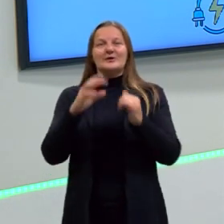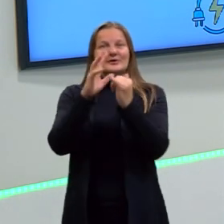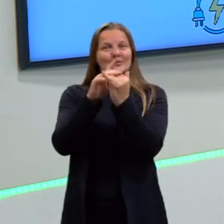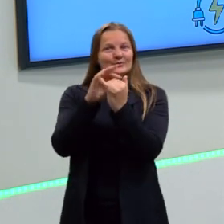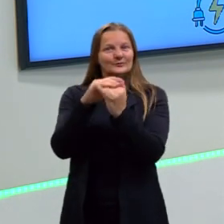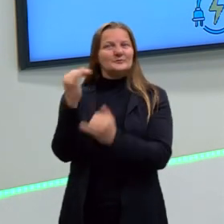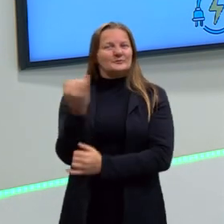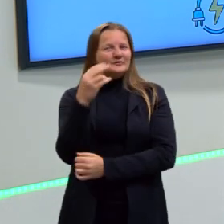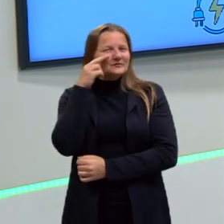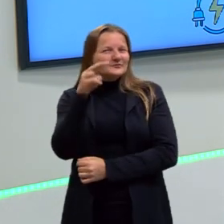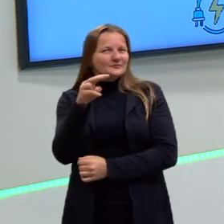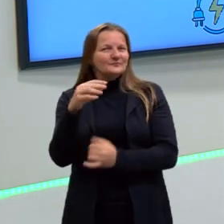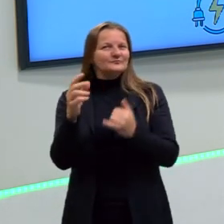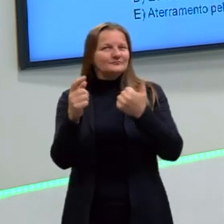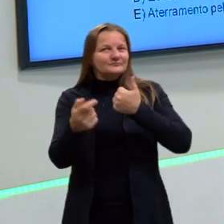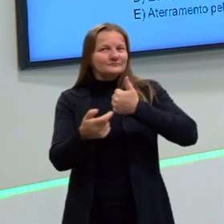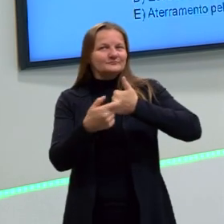do YouTube.